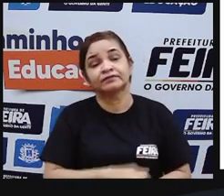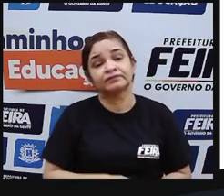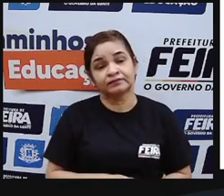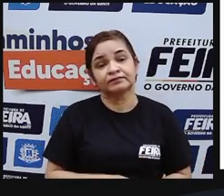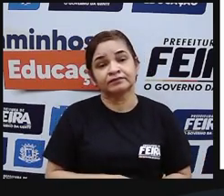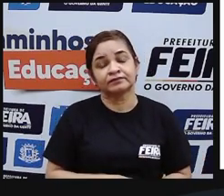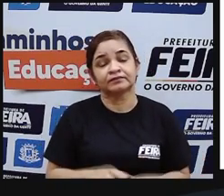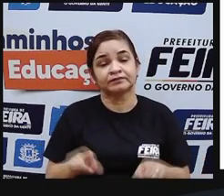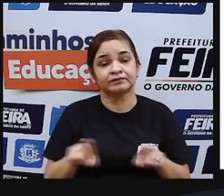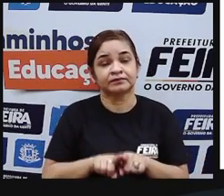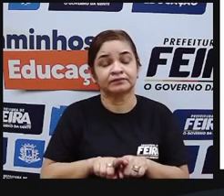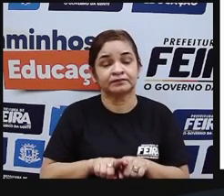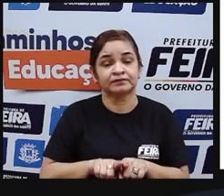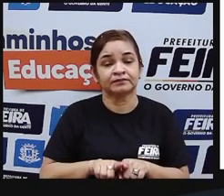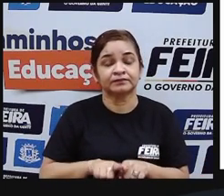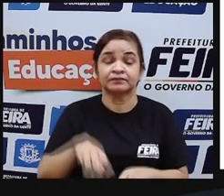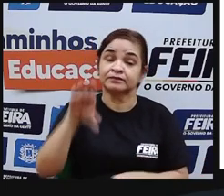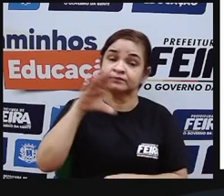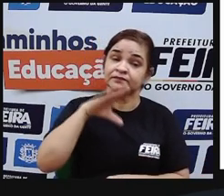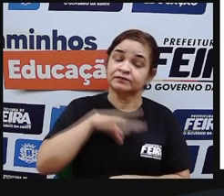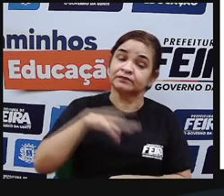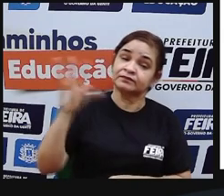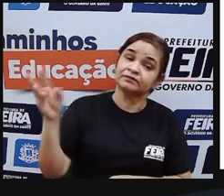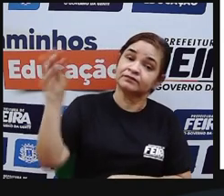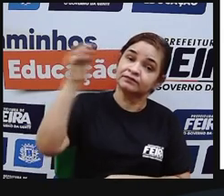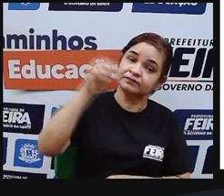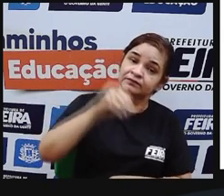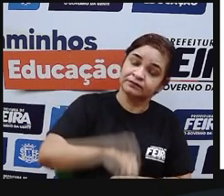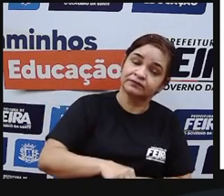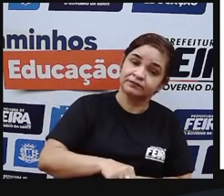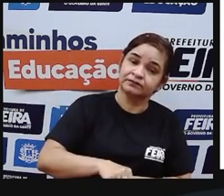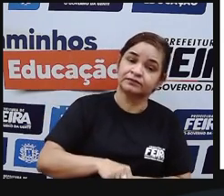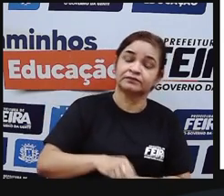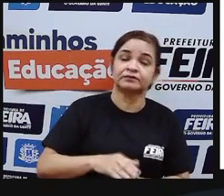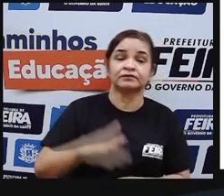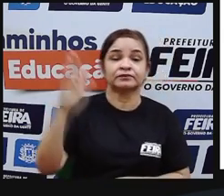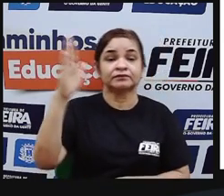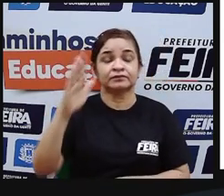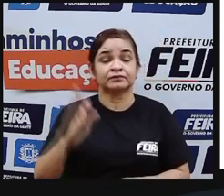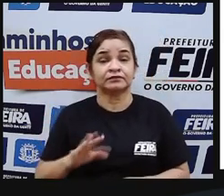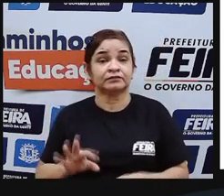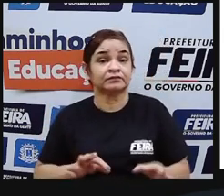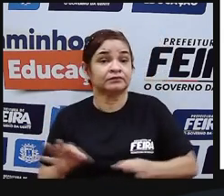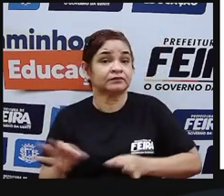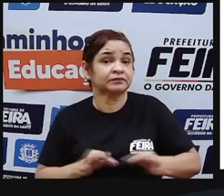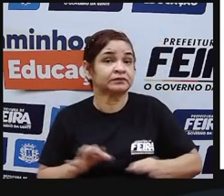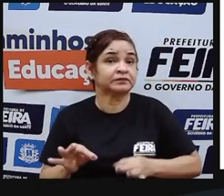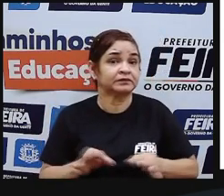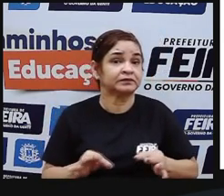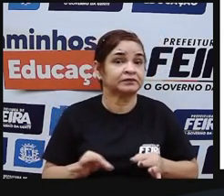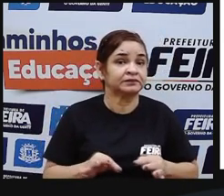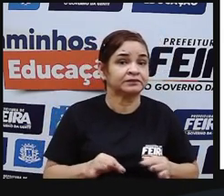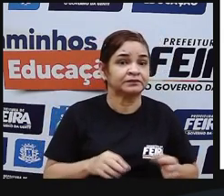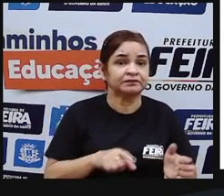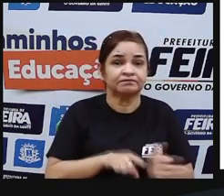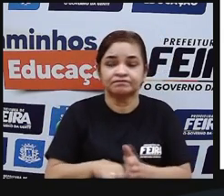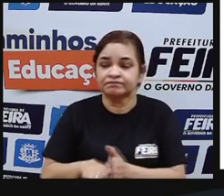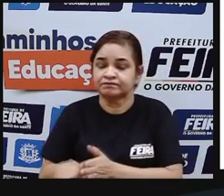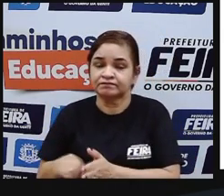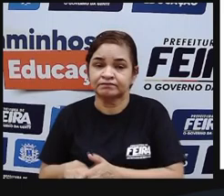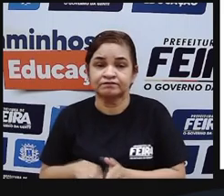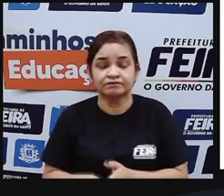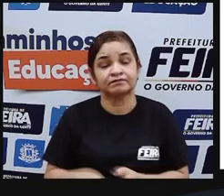europeias, principalmente a portuguesa, que fez todo esse processo de exploração que a gente já